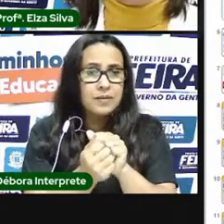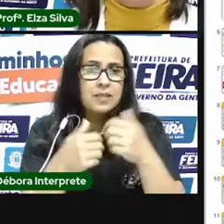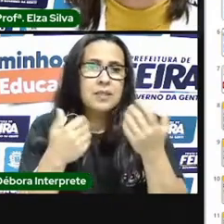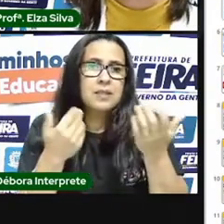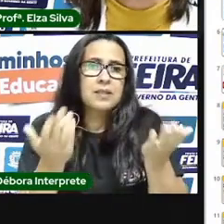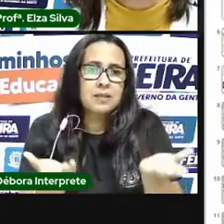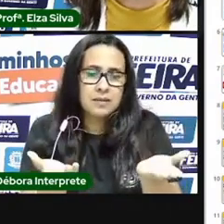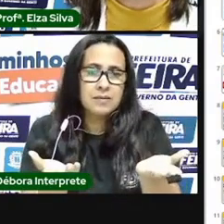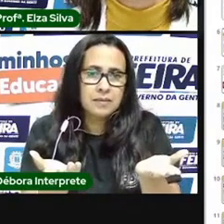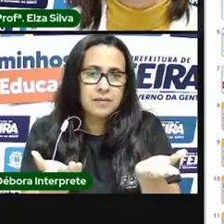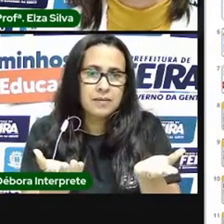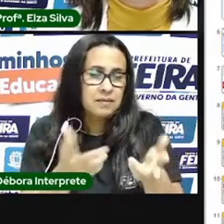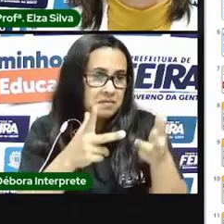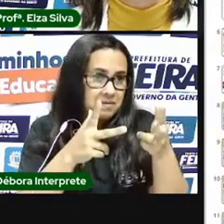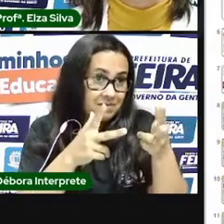ser igual.